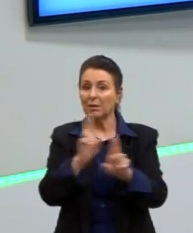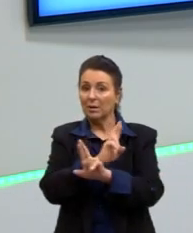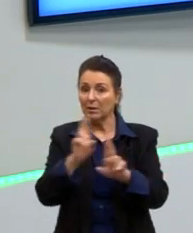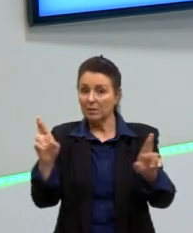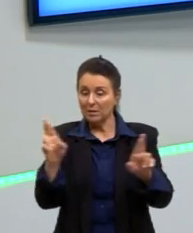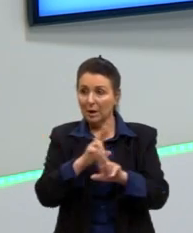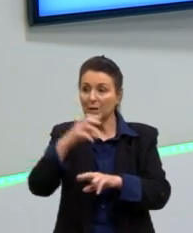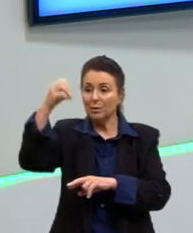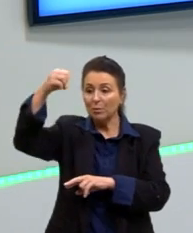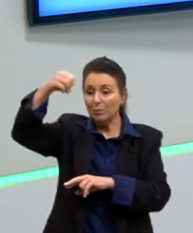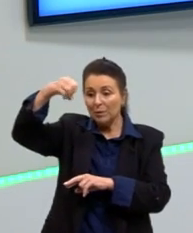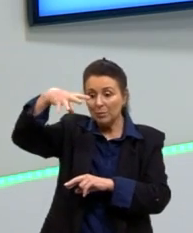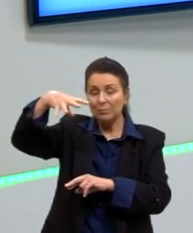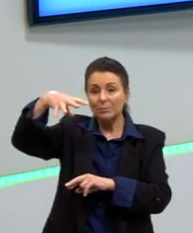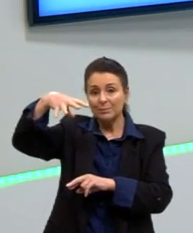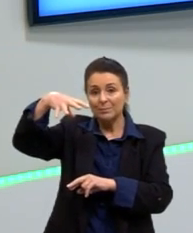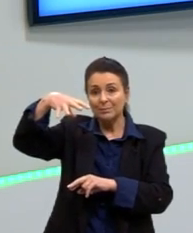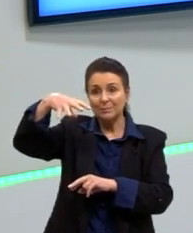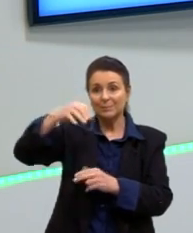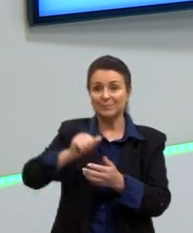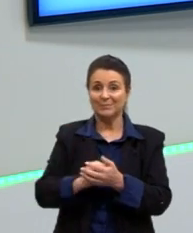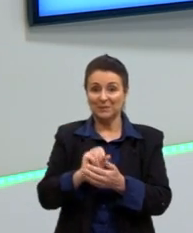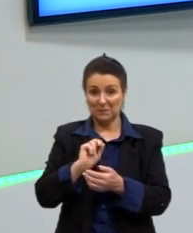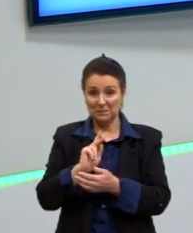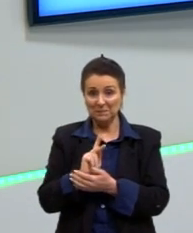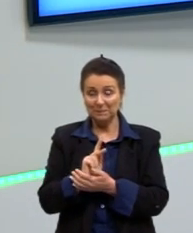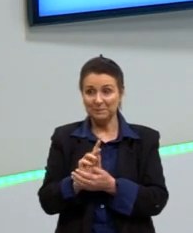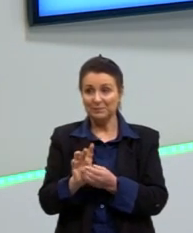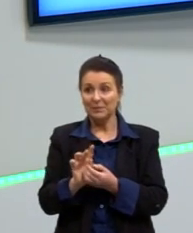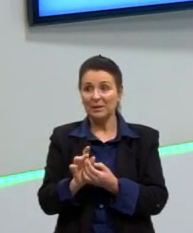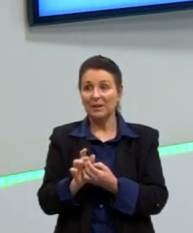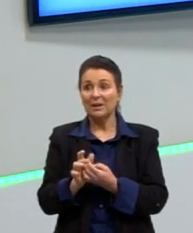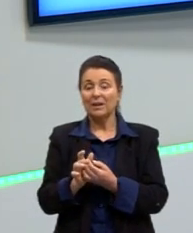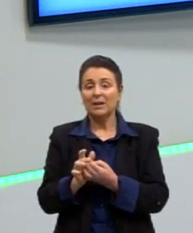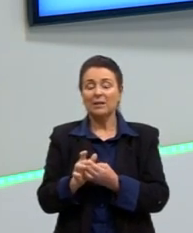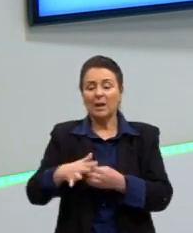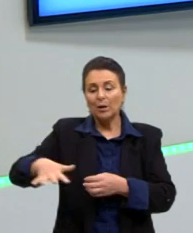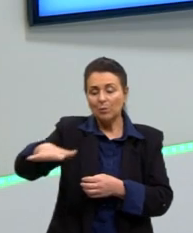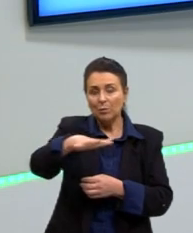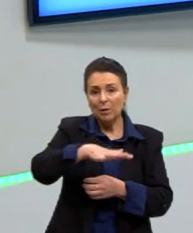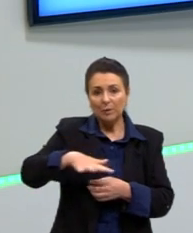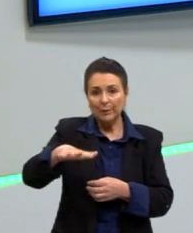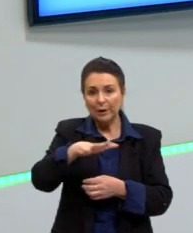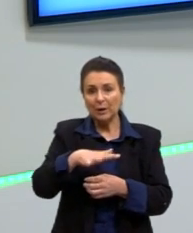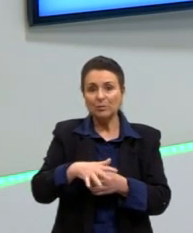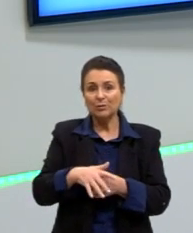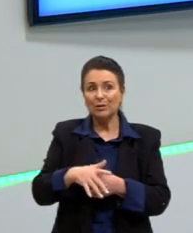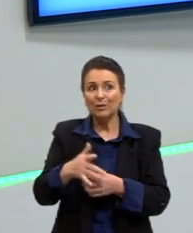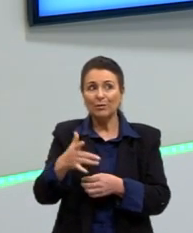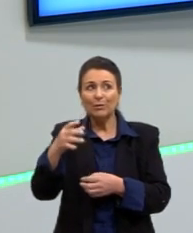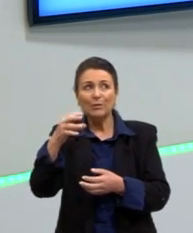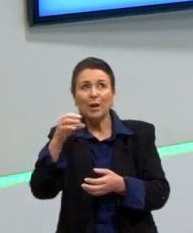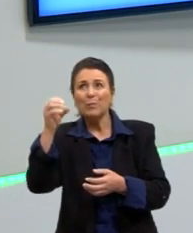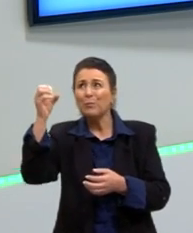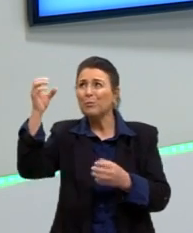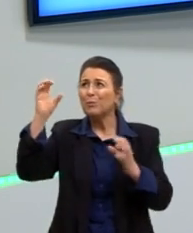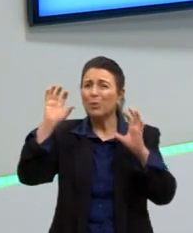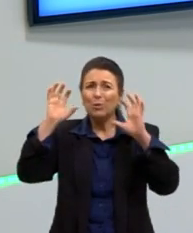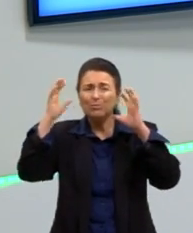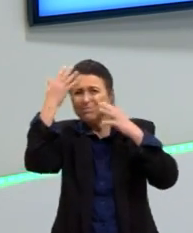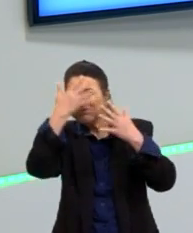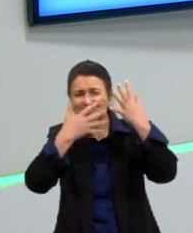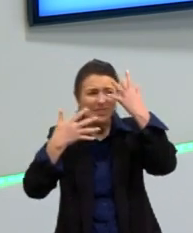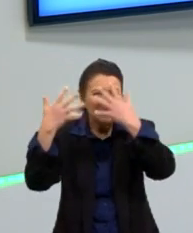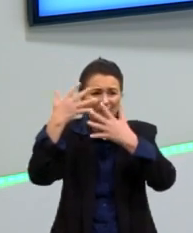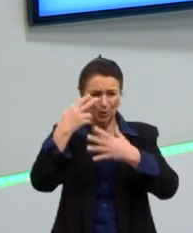iluminação. Certo? Então, se a gente está em um ambiente que não está tão iluminado, a gente vai olhar para uma certa